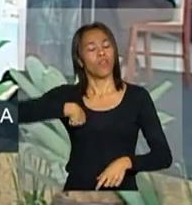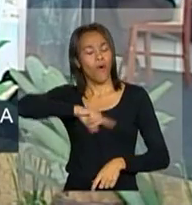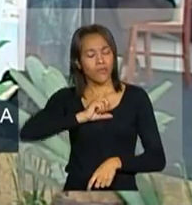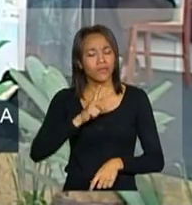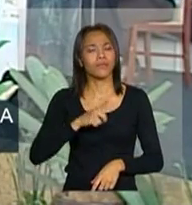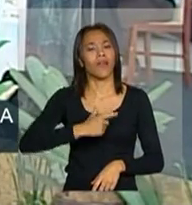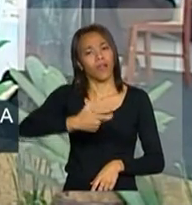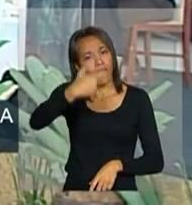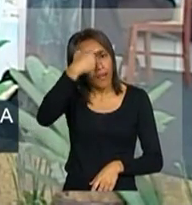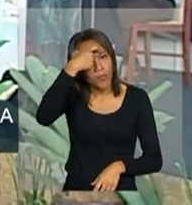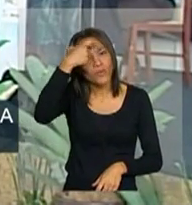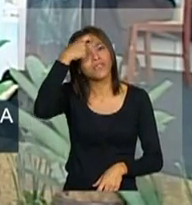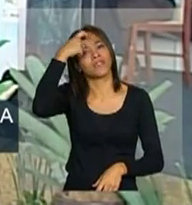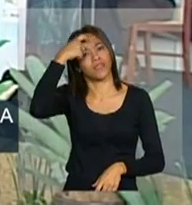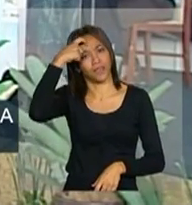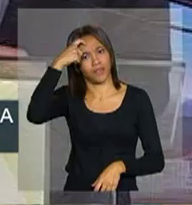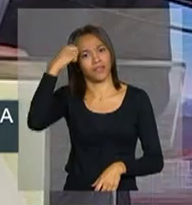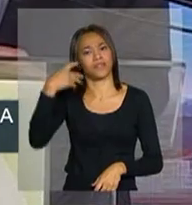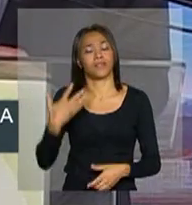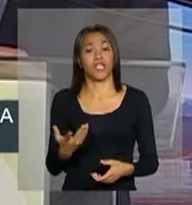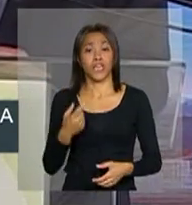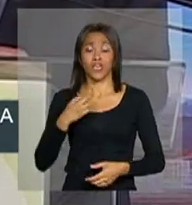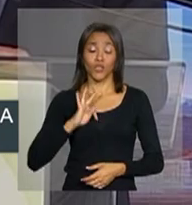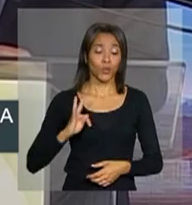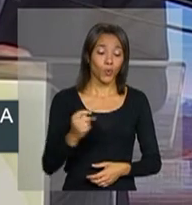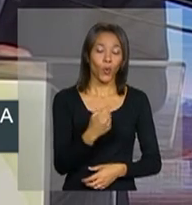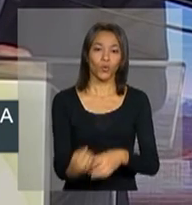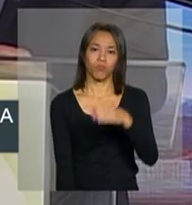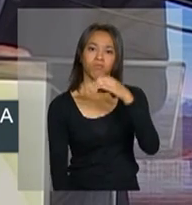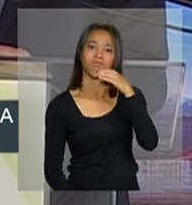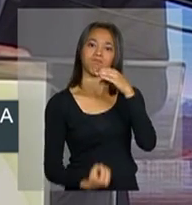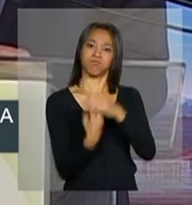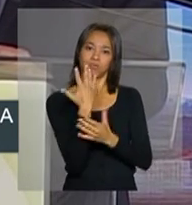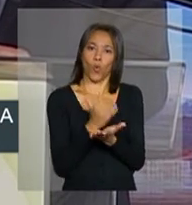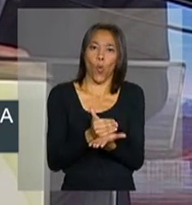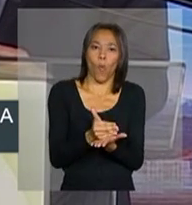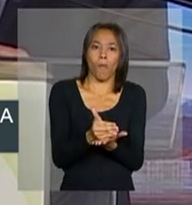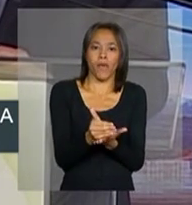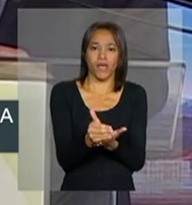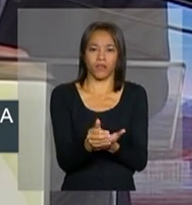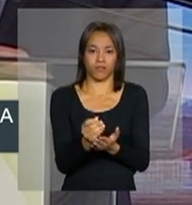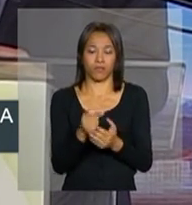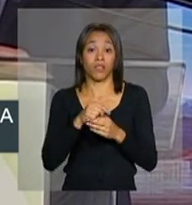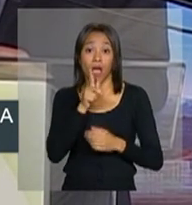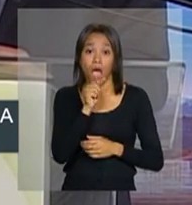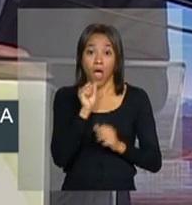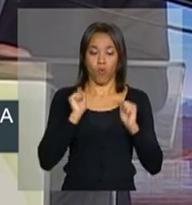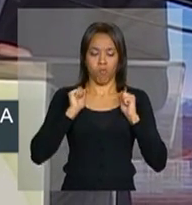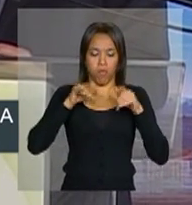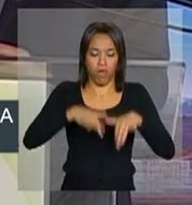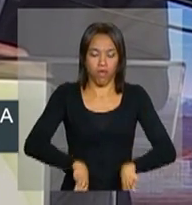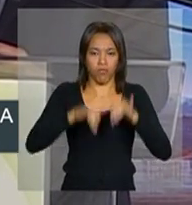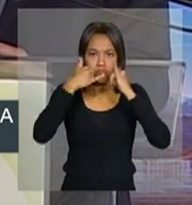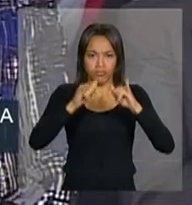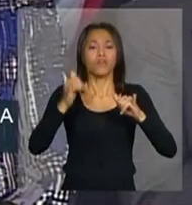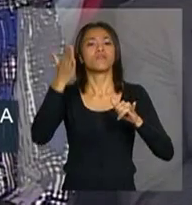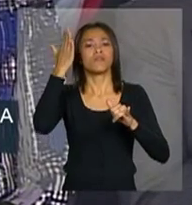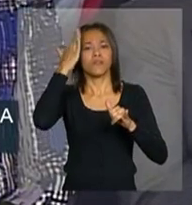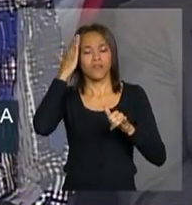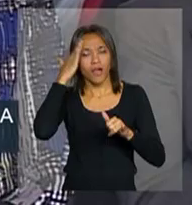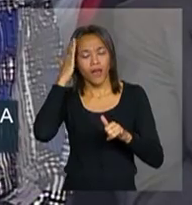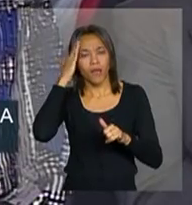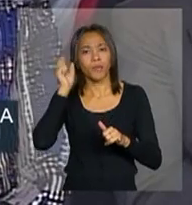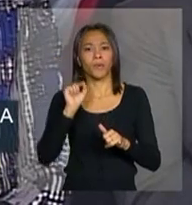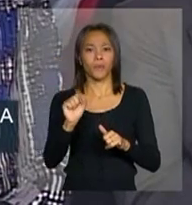presidenta de que todo o processo de implantação da hidrelétrica distrito soube corresponder à dimensão de